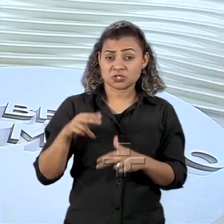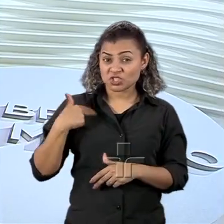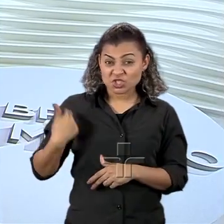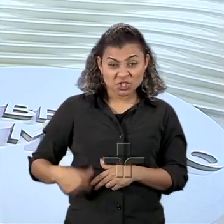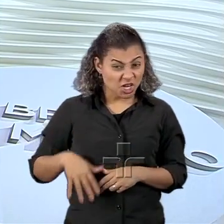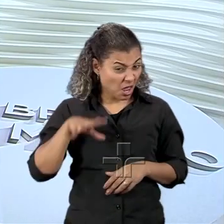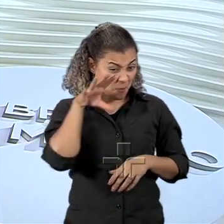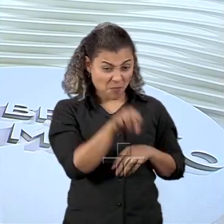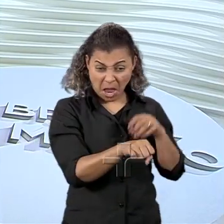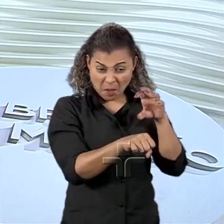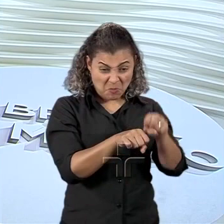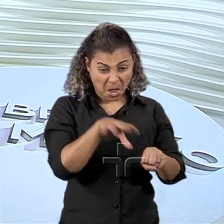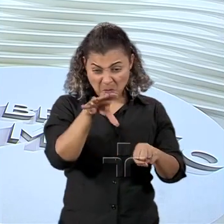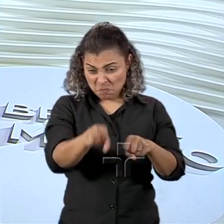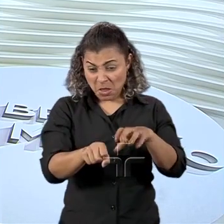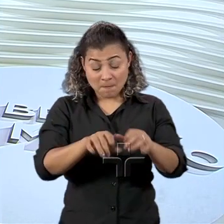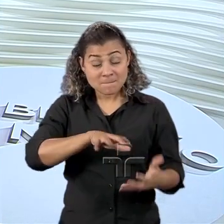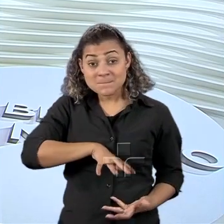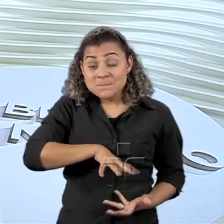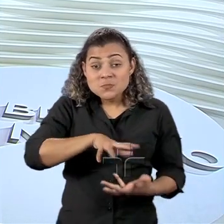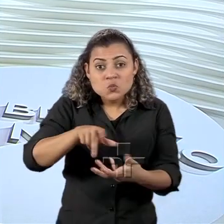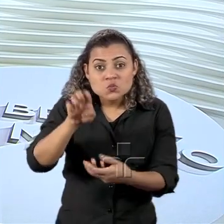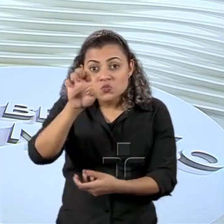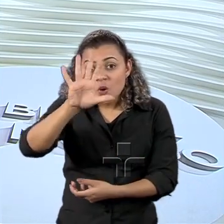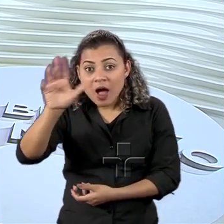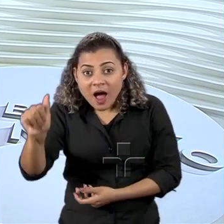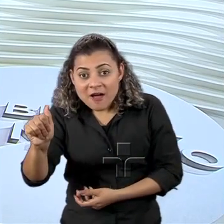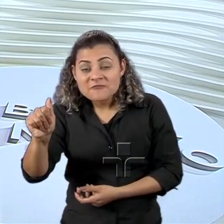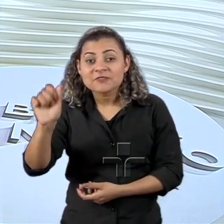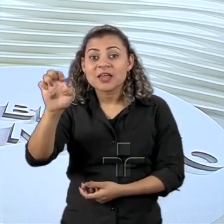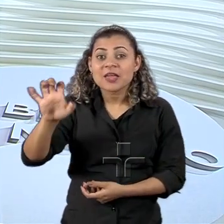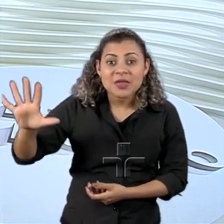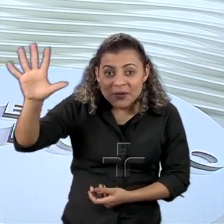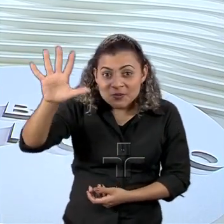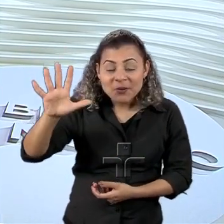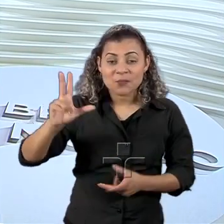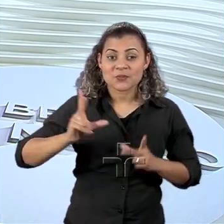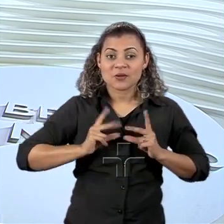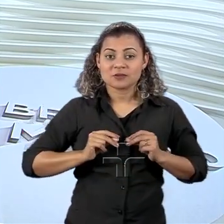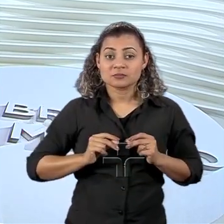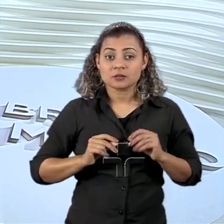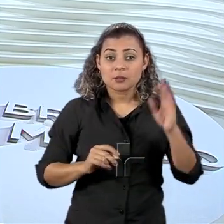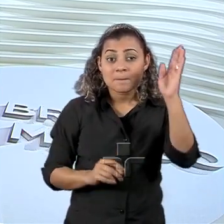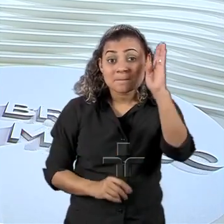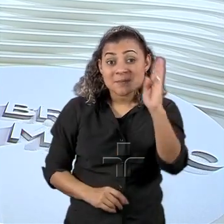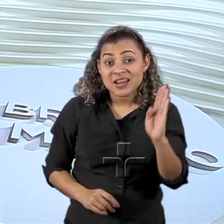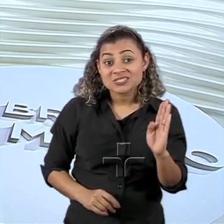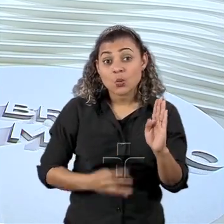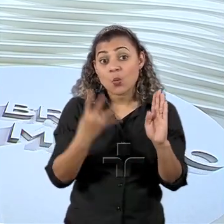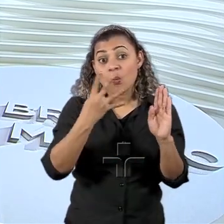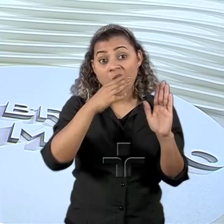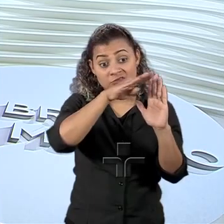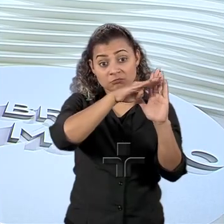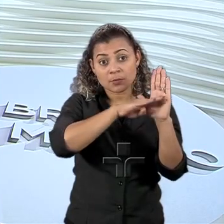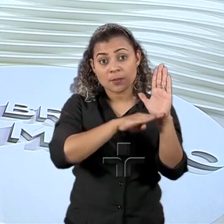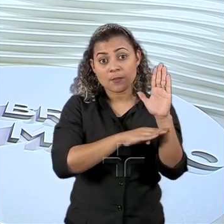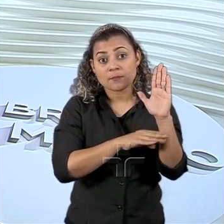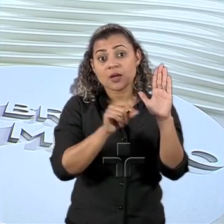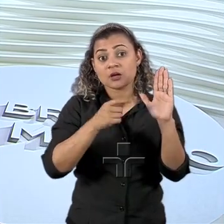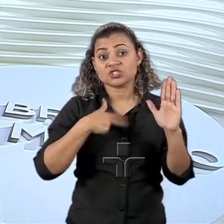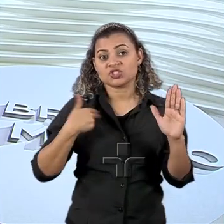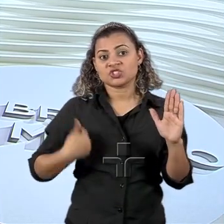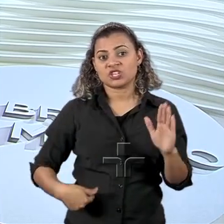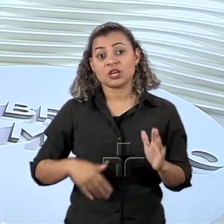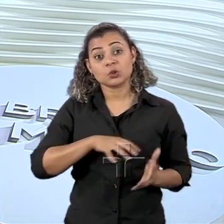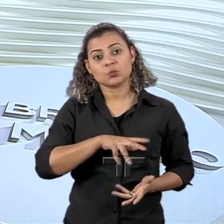mundo, não a América Latina, África, Europa, China. Mas o Brasil é o quarto maior receptor de investimentos. Da China? Isso, do